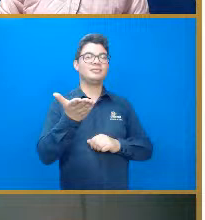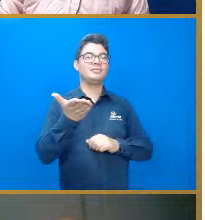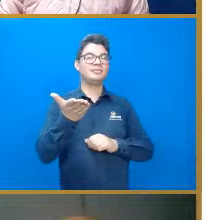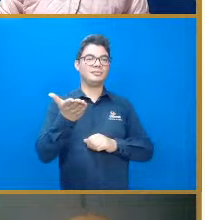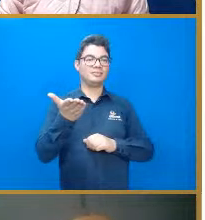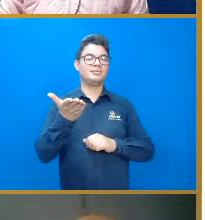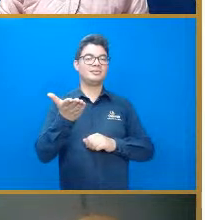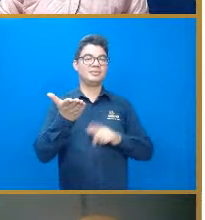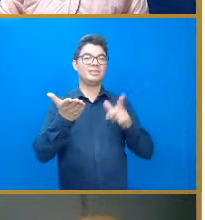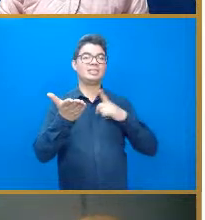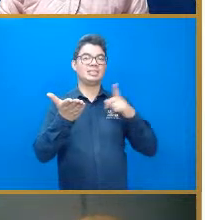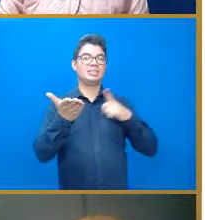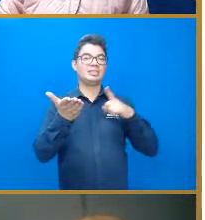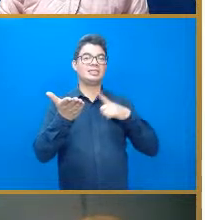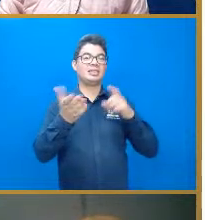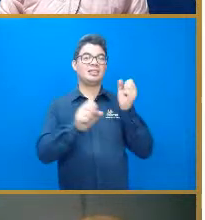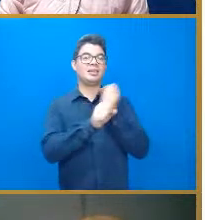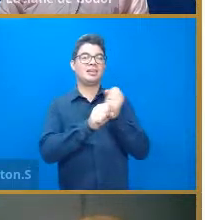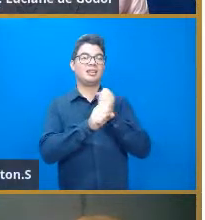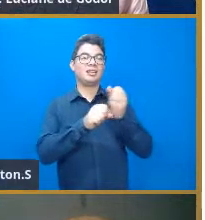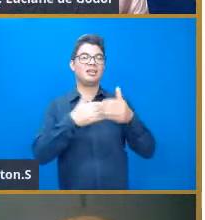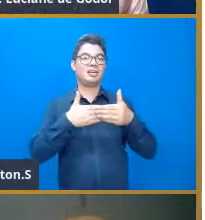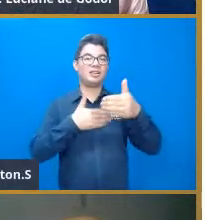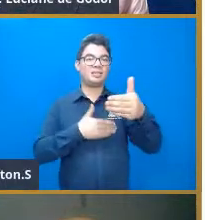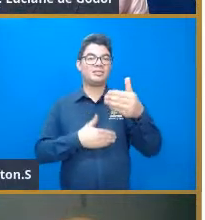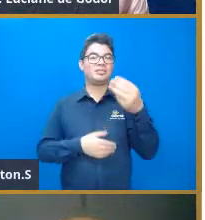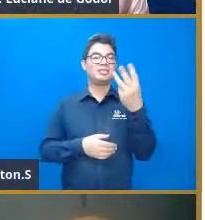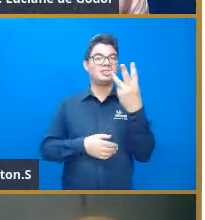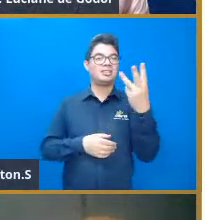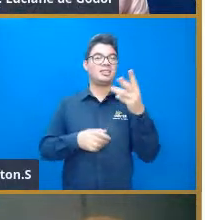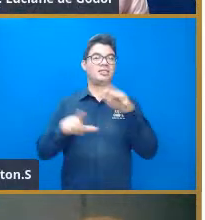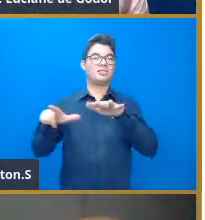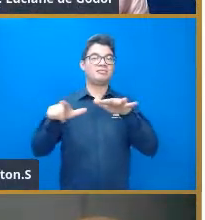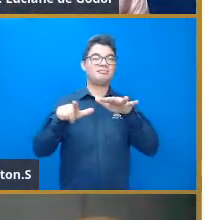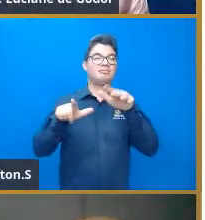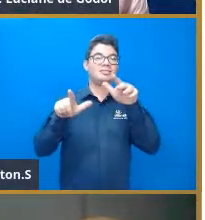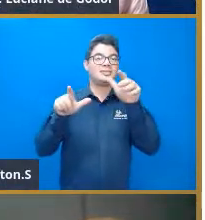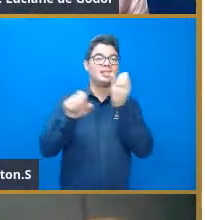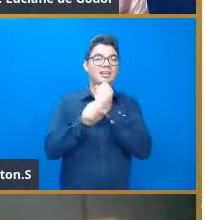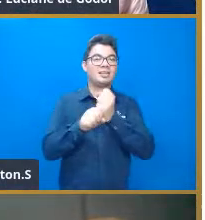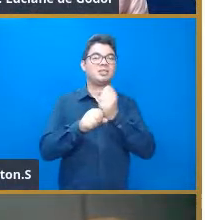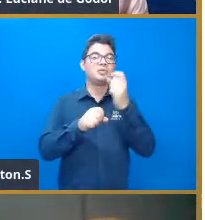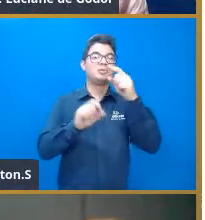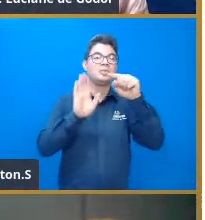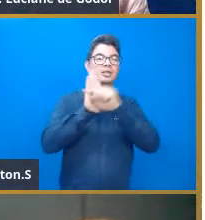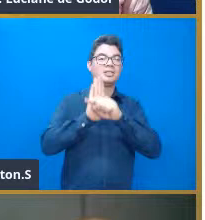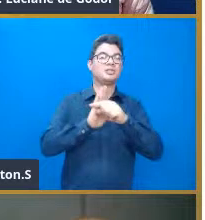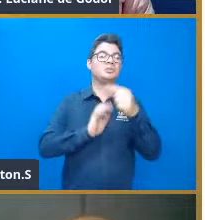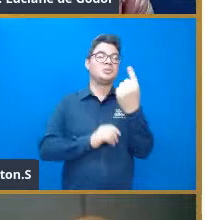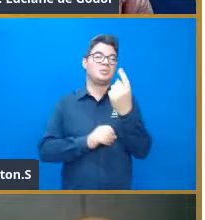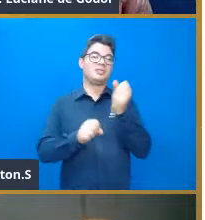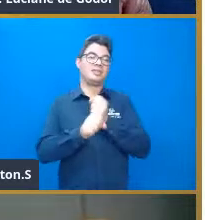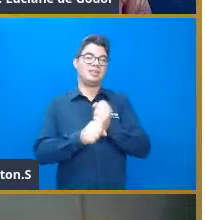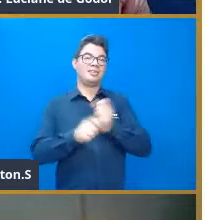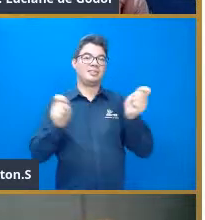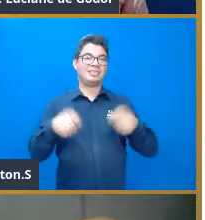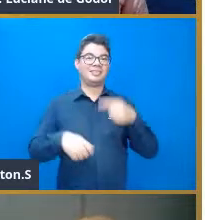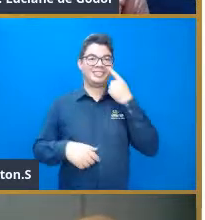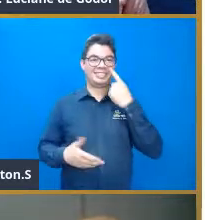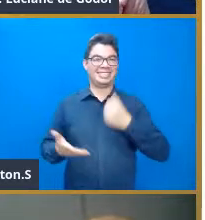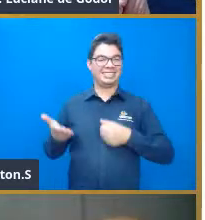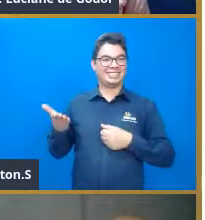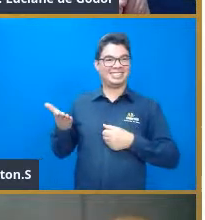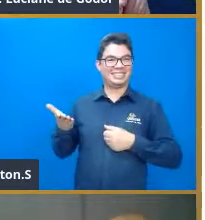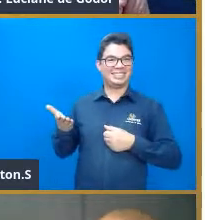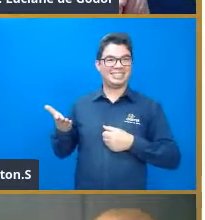durante os dois anos seguintes, ou seja, o terceiro ano menos o primeiro ano, também substitui ali na função, 0,6 partes